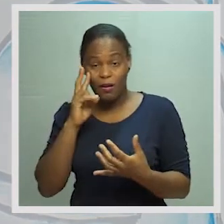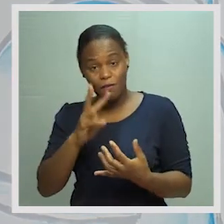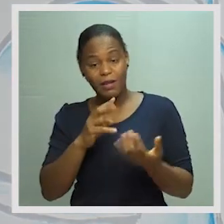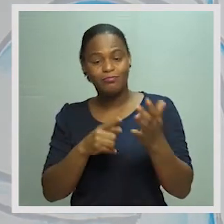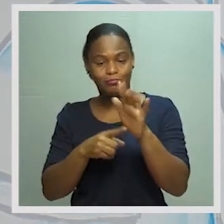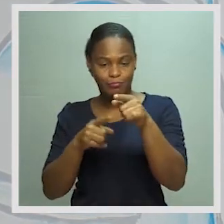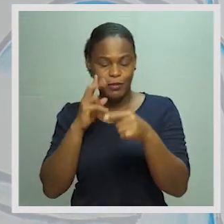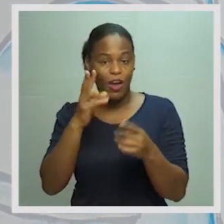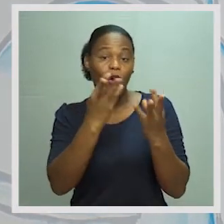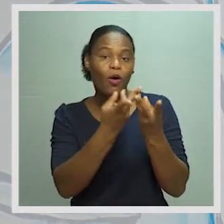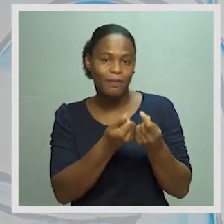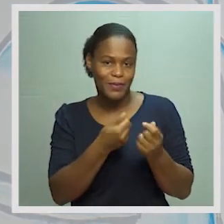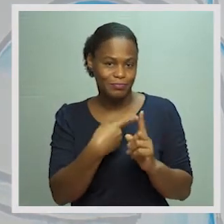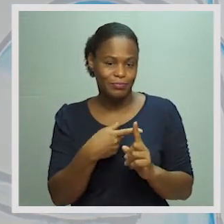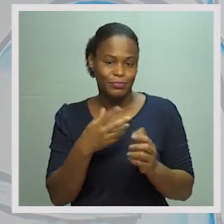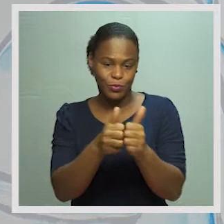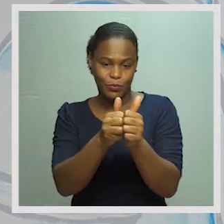se existe esse equilíbrio.